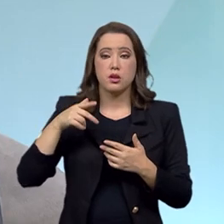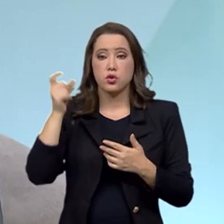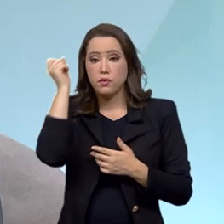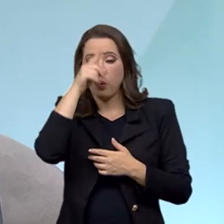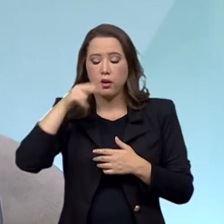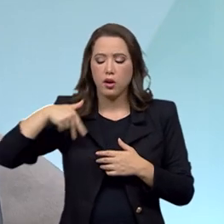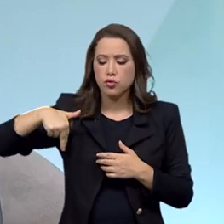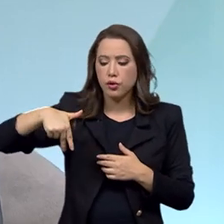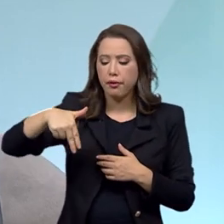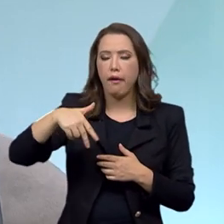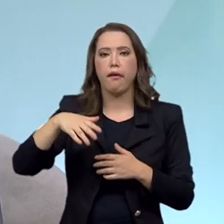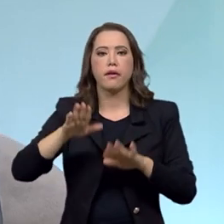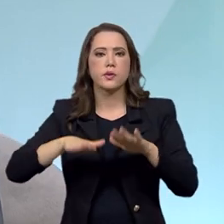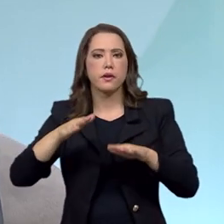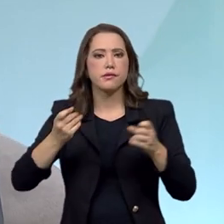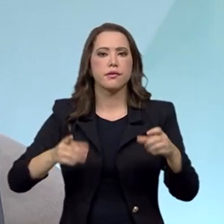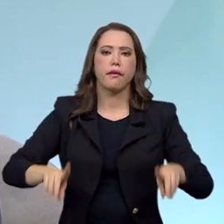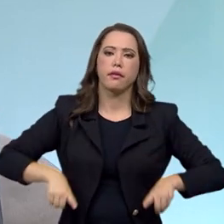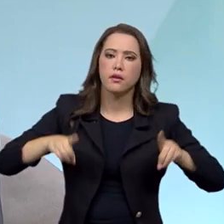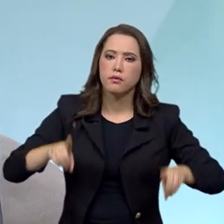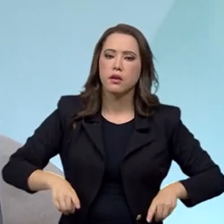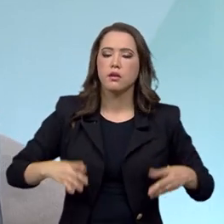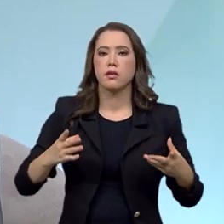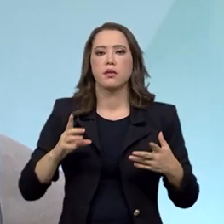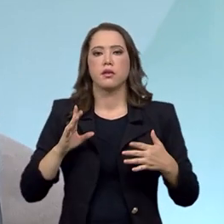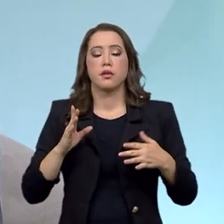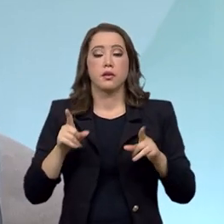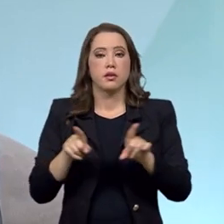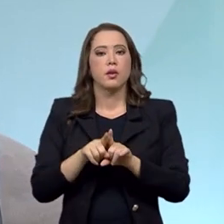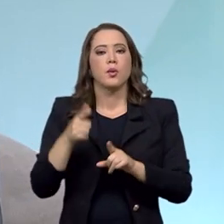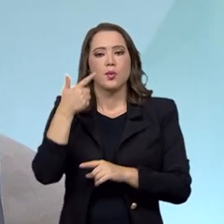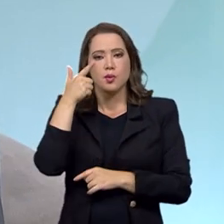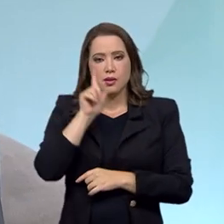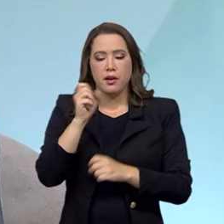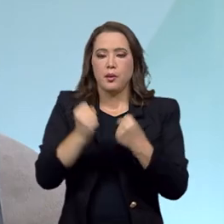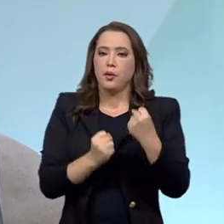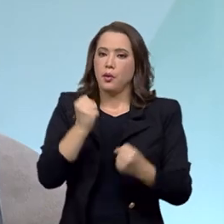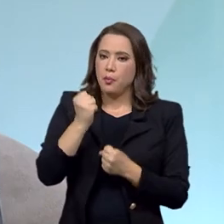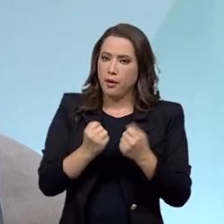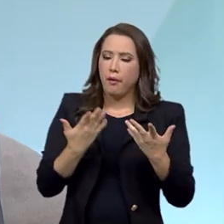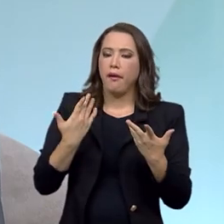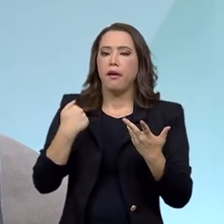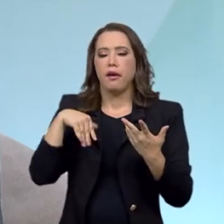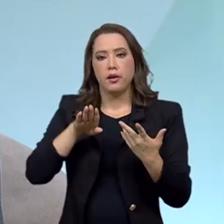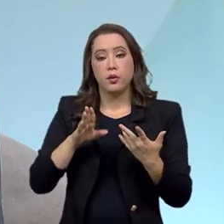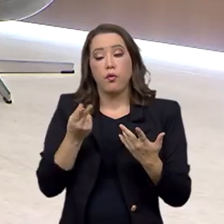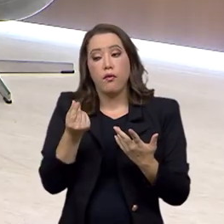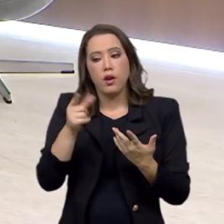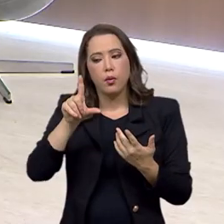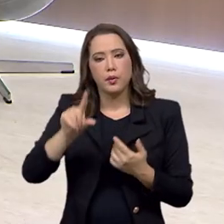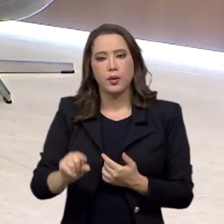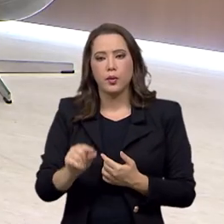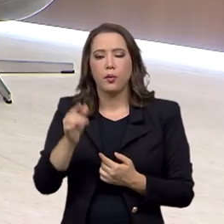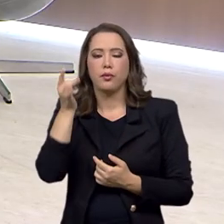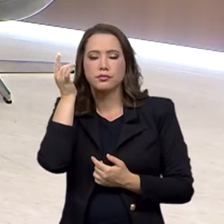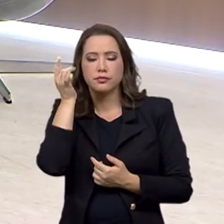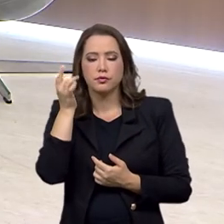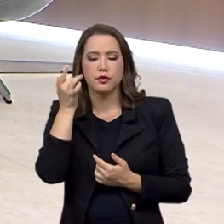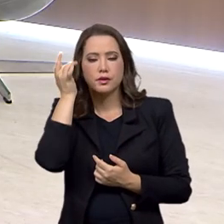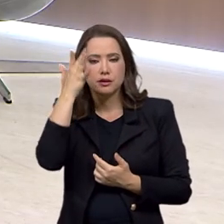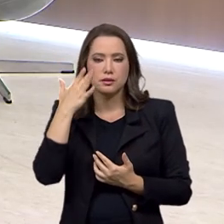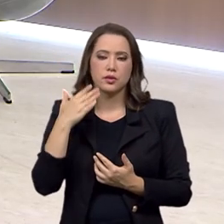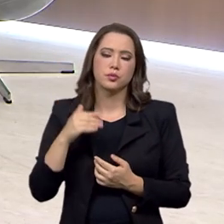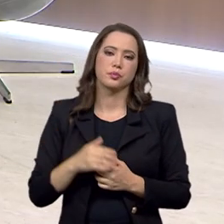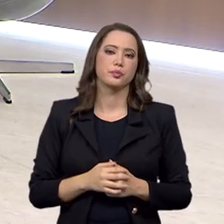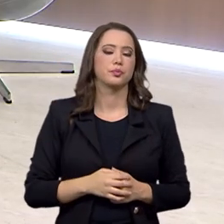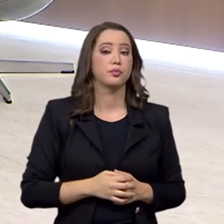de modo geral, acabam adquirindo esses veículos e conseguem se locomover de uma outra parte com mais facilidade. Uma outra